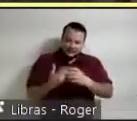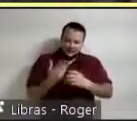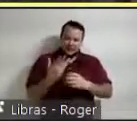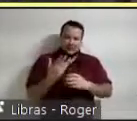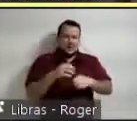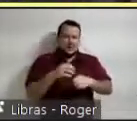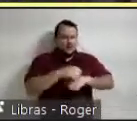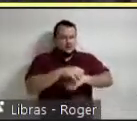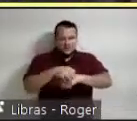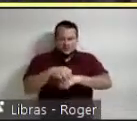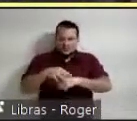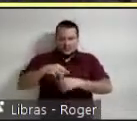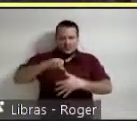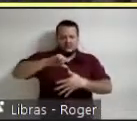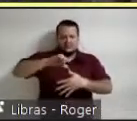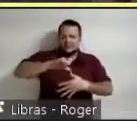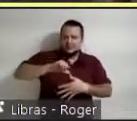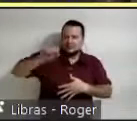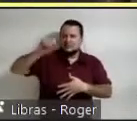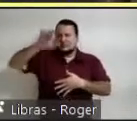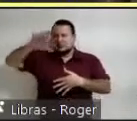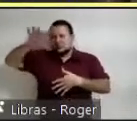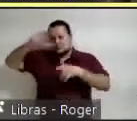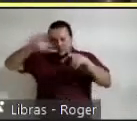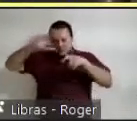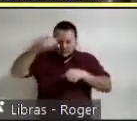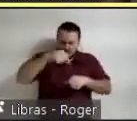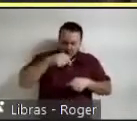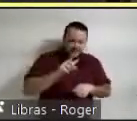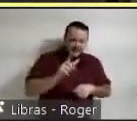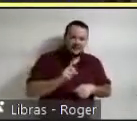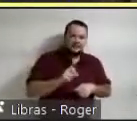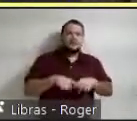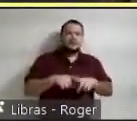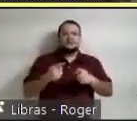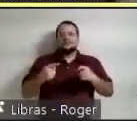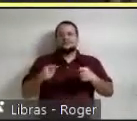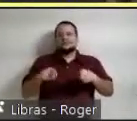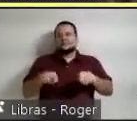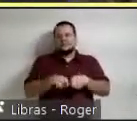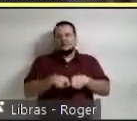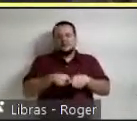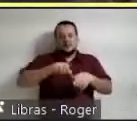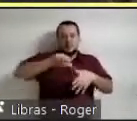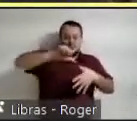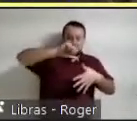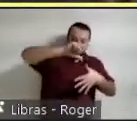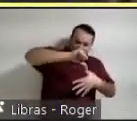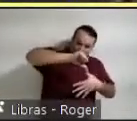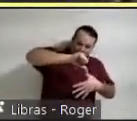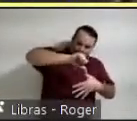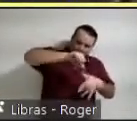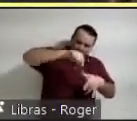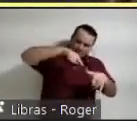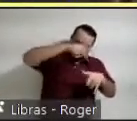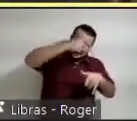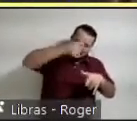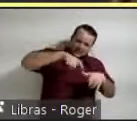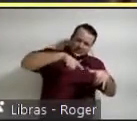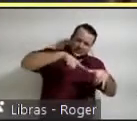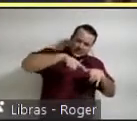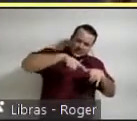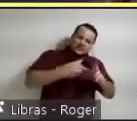-americanistas que trabalham a América Latina mas ao contrário latino-americanos que queiram produzir